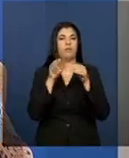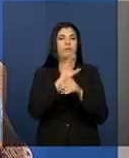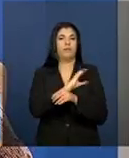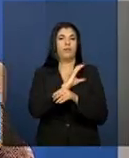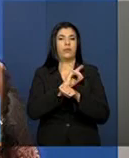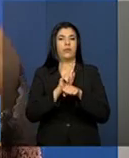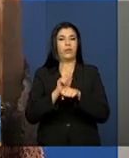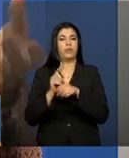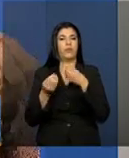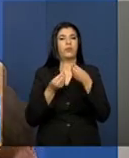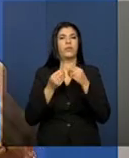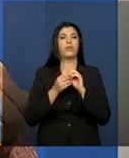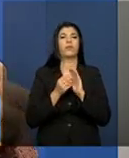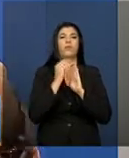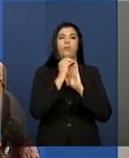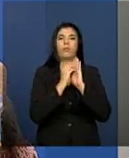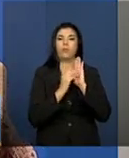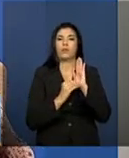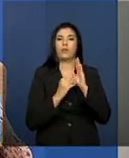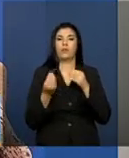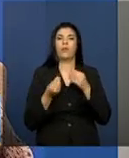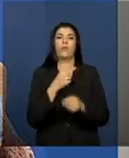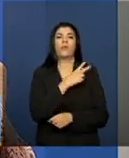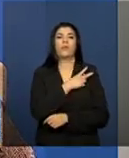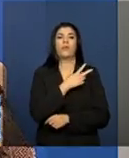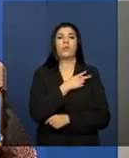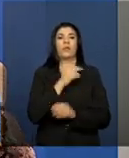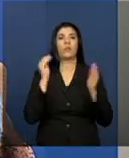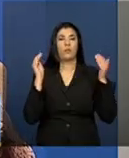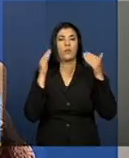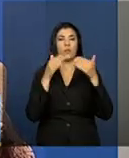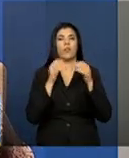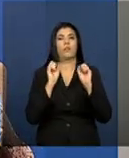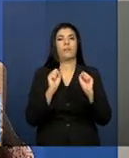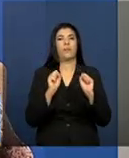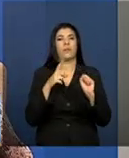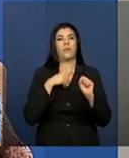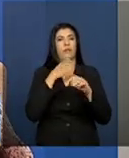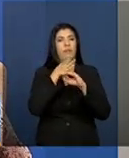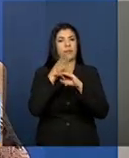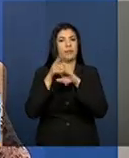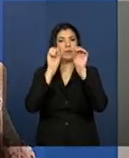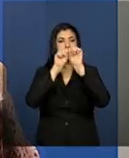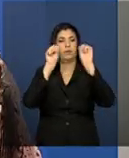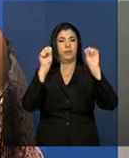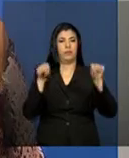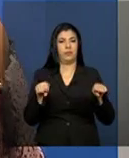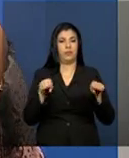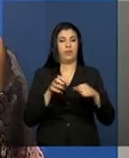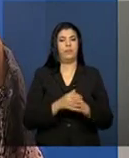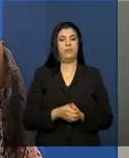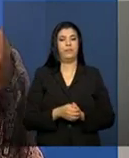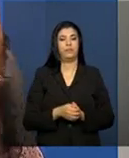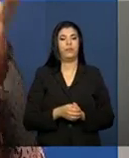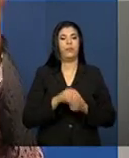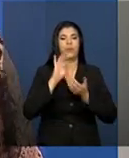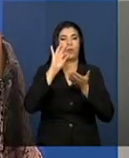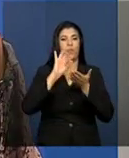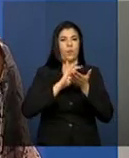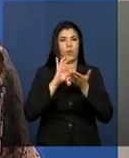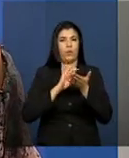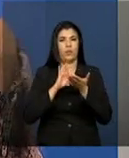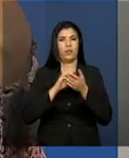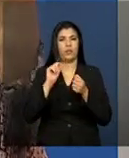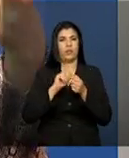né, do prontuário, quais são os técnicos da equipe de referência que podem ter o acesso ao sistema. O cadastro é feito no